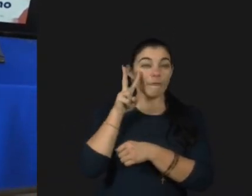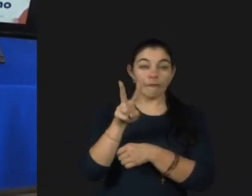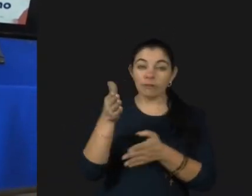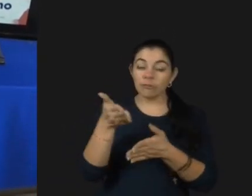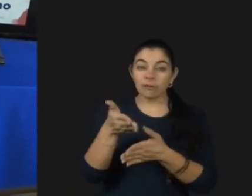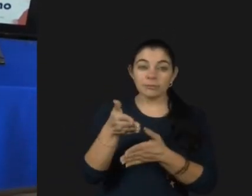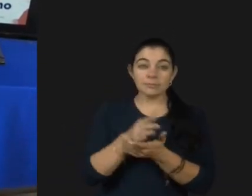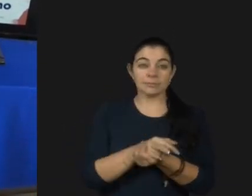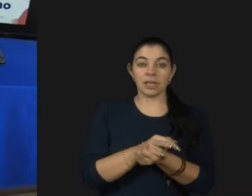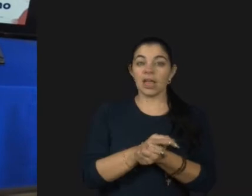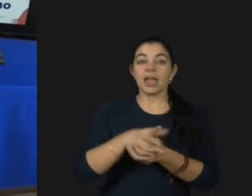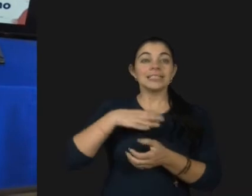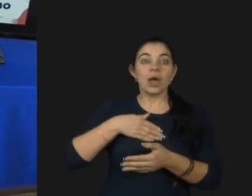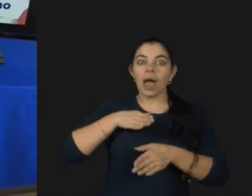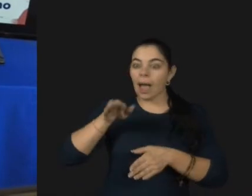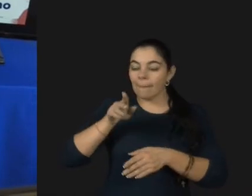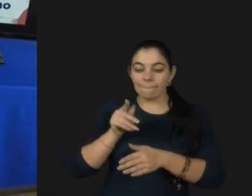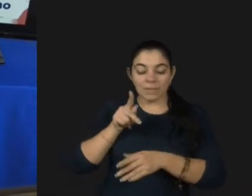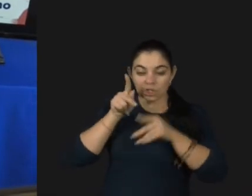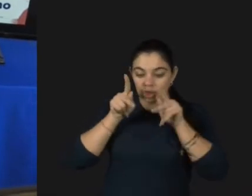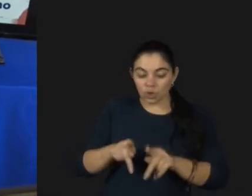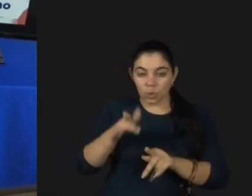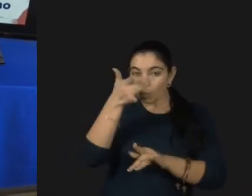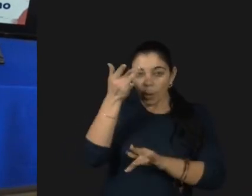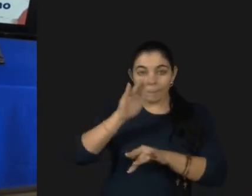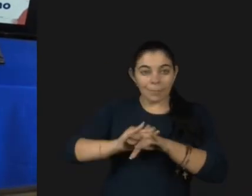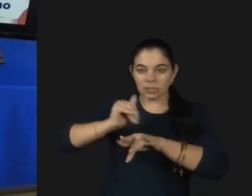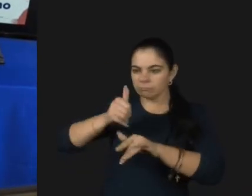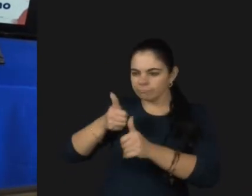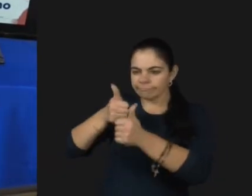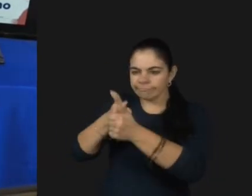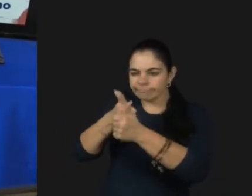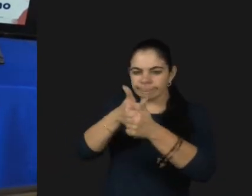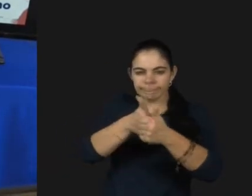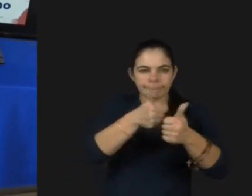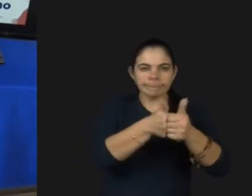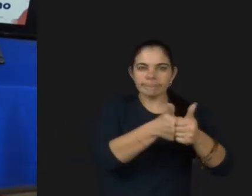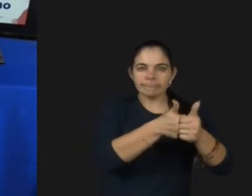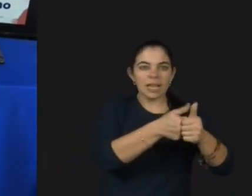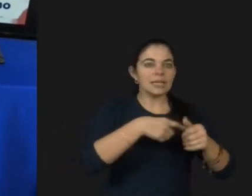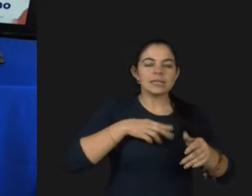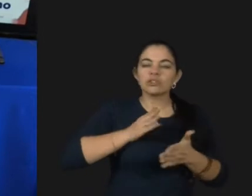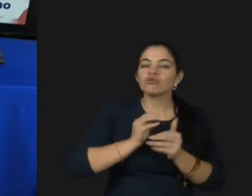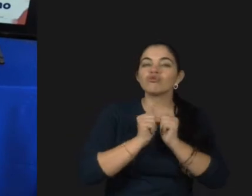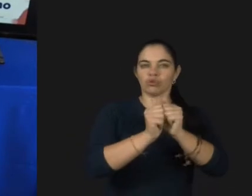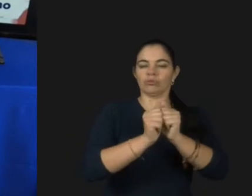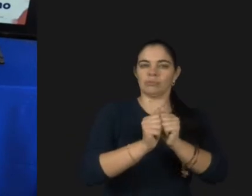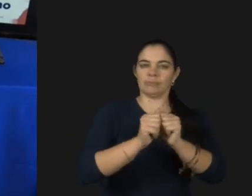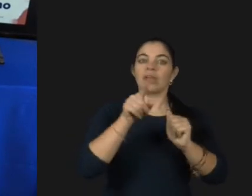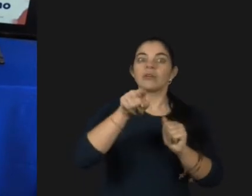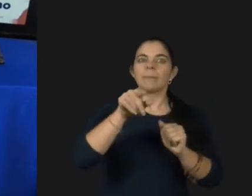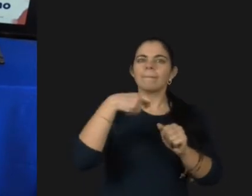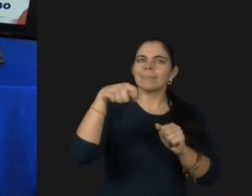são grupos imediatos da pessoa, ou seja, é onde a pessoa vai passar a maior parte da sua vida e vocês